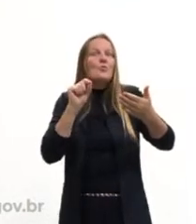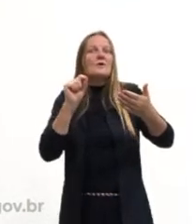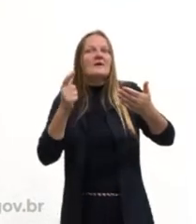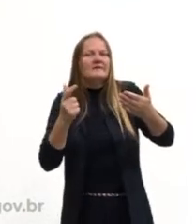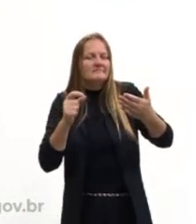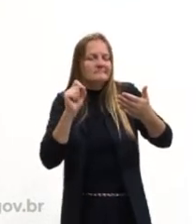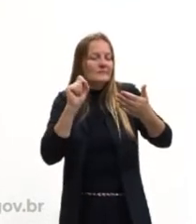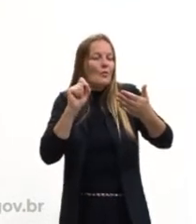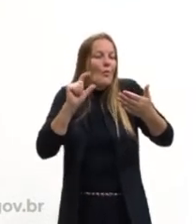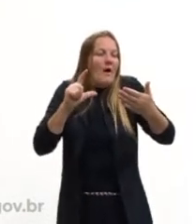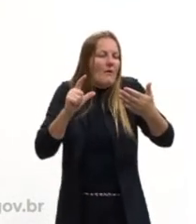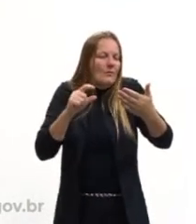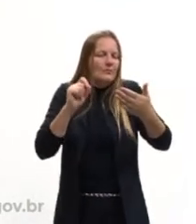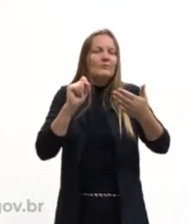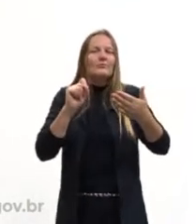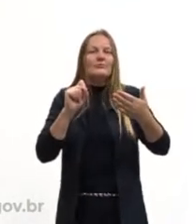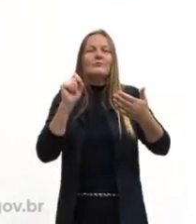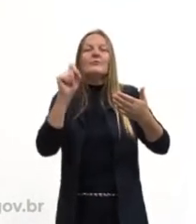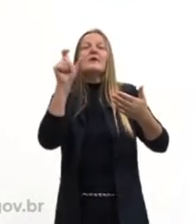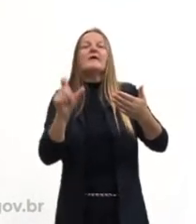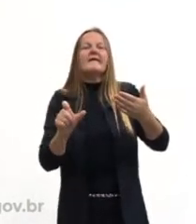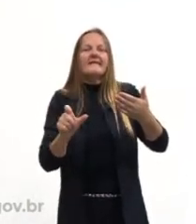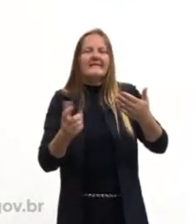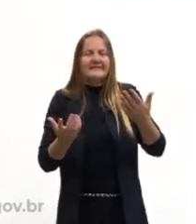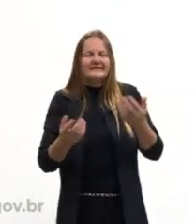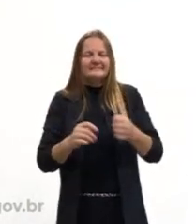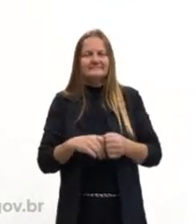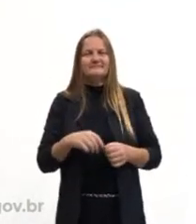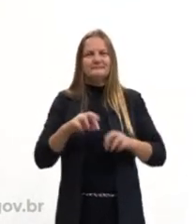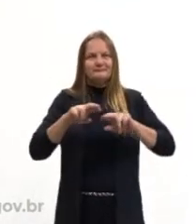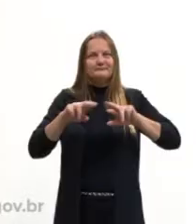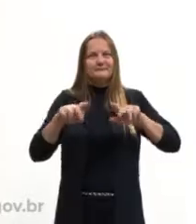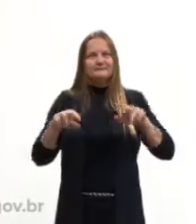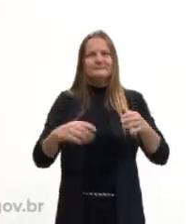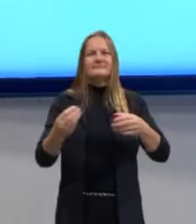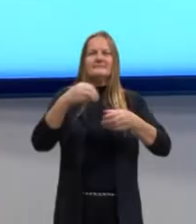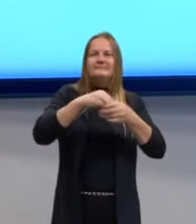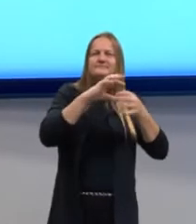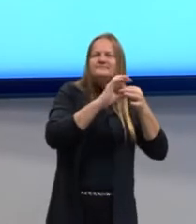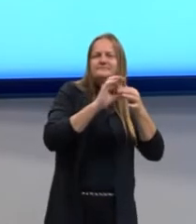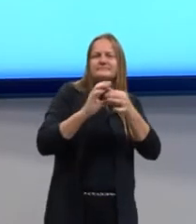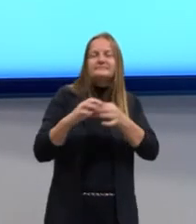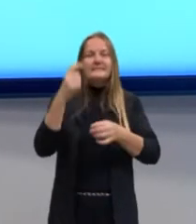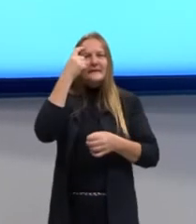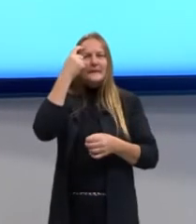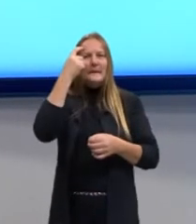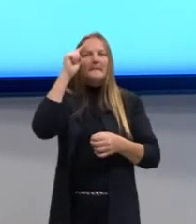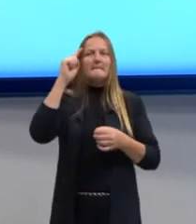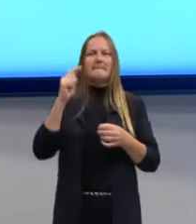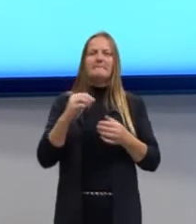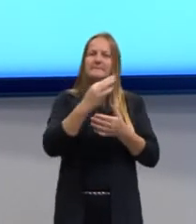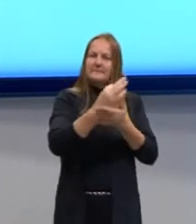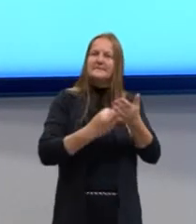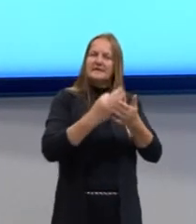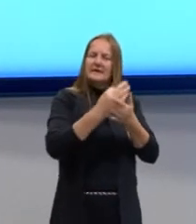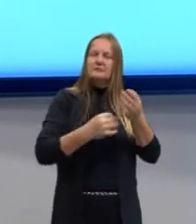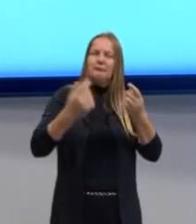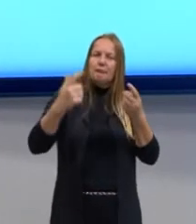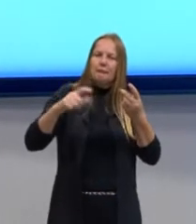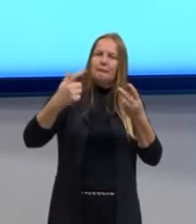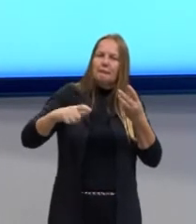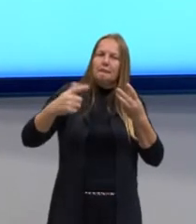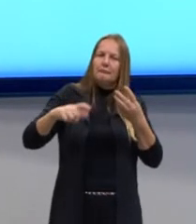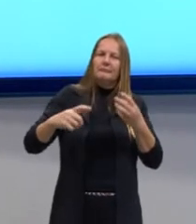Mencionando alguma coisa que foi dita antes no texto. Aquilo que eu já havia falado para vocês. Ligando as ideias, né? E tornando o texto menos repetitivo